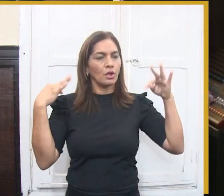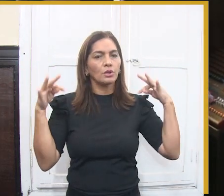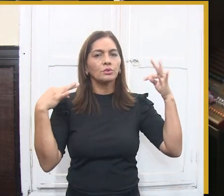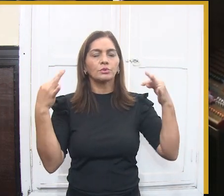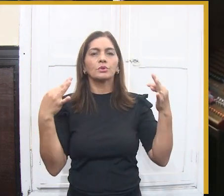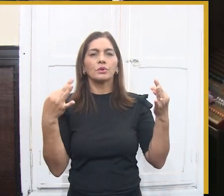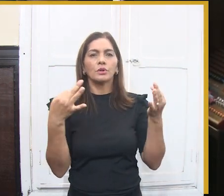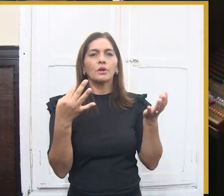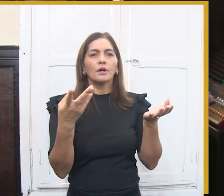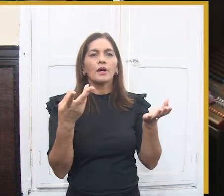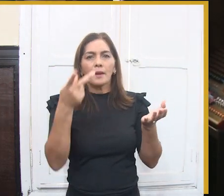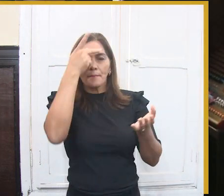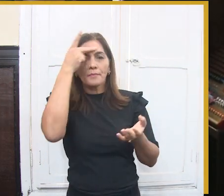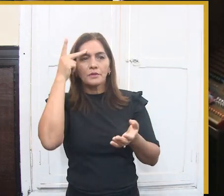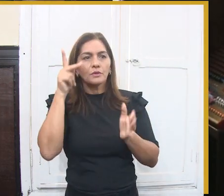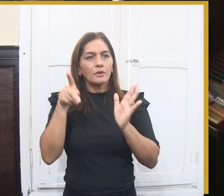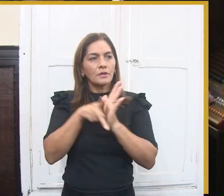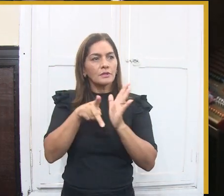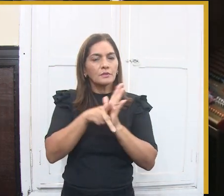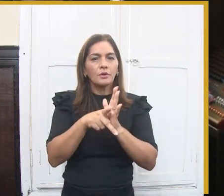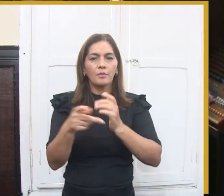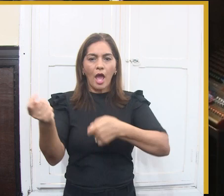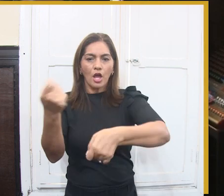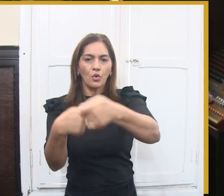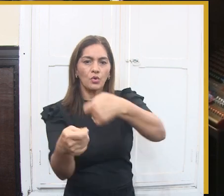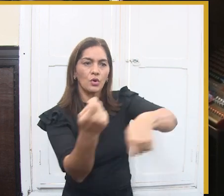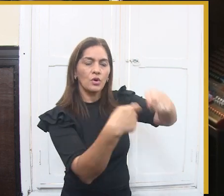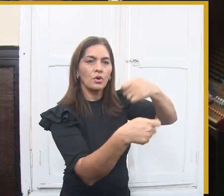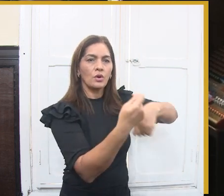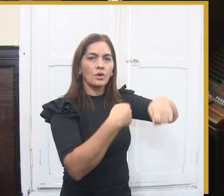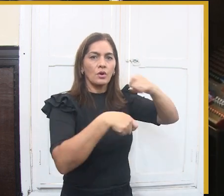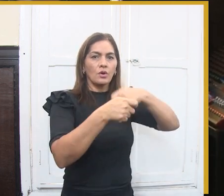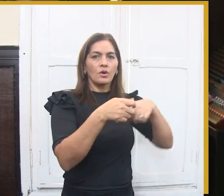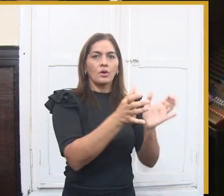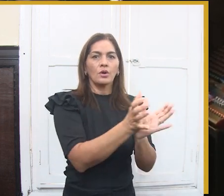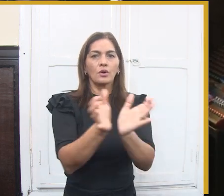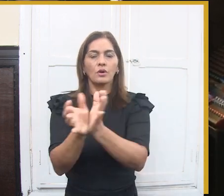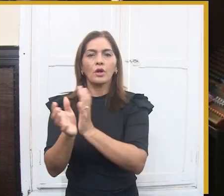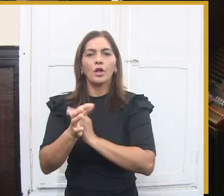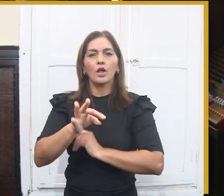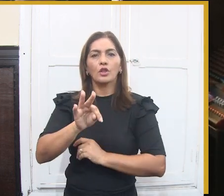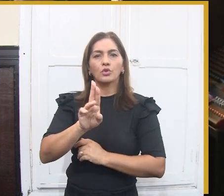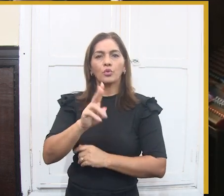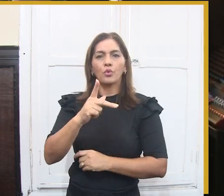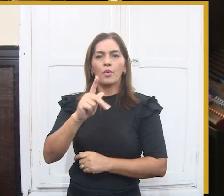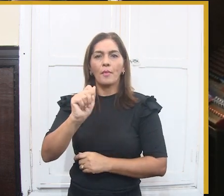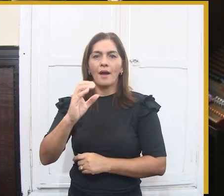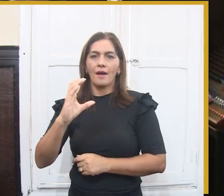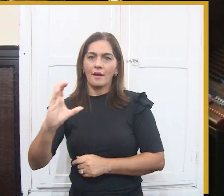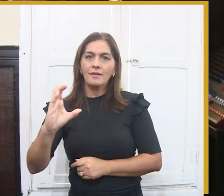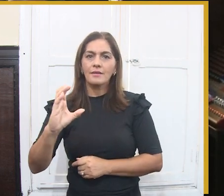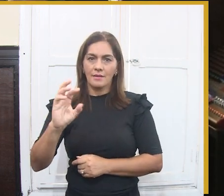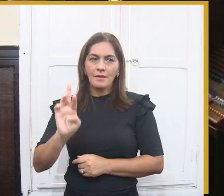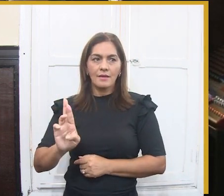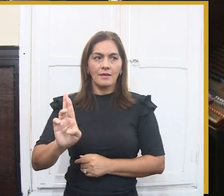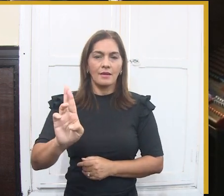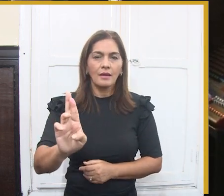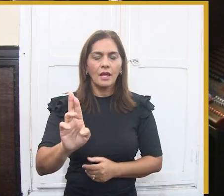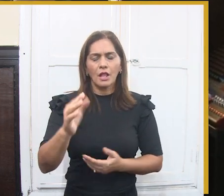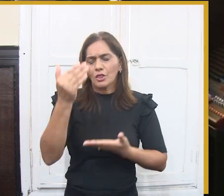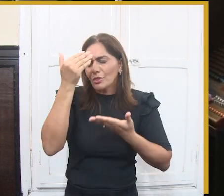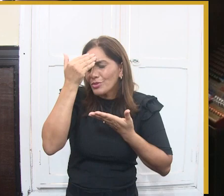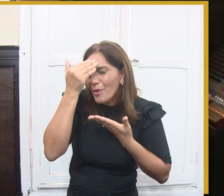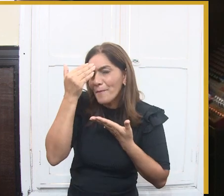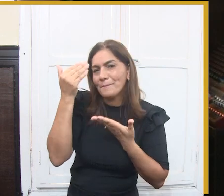a cada pessoa da nossa equipe, das diversas secretarias envolvidas, o apoio incondicional no trem